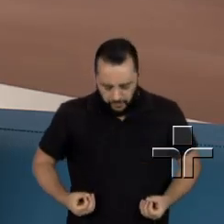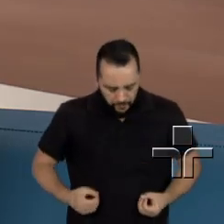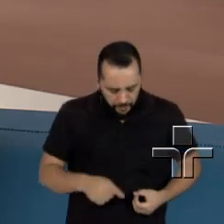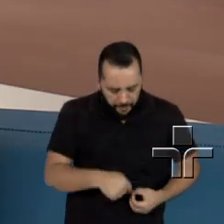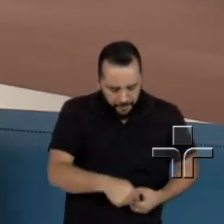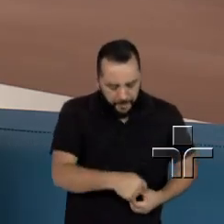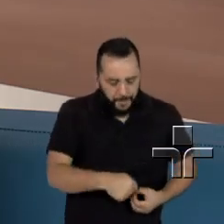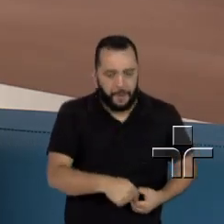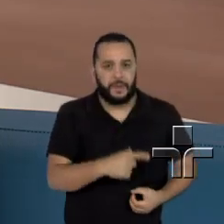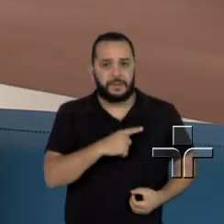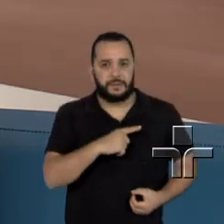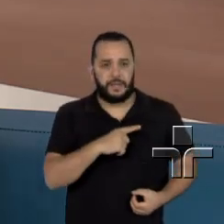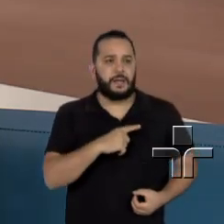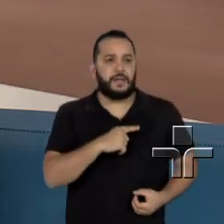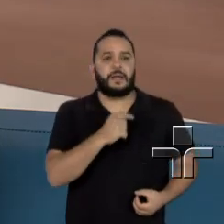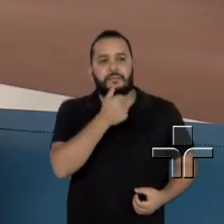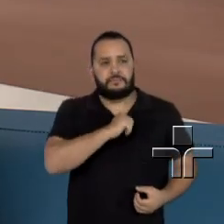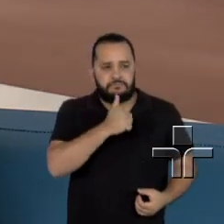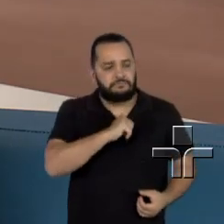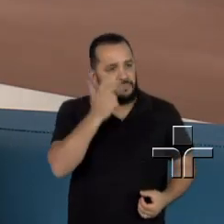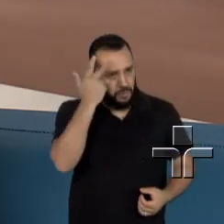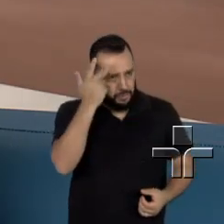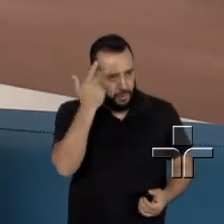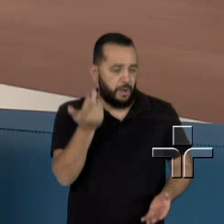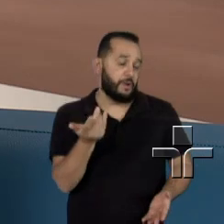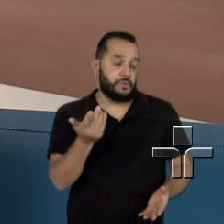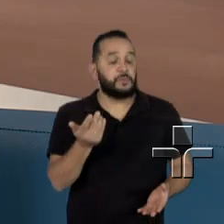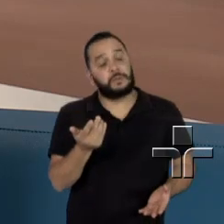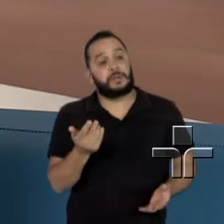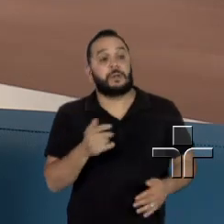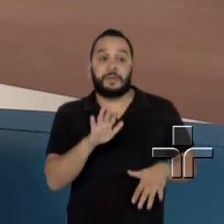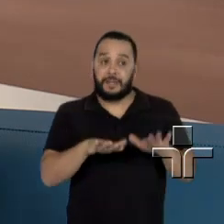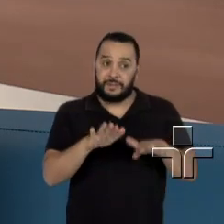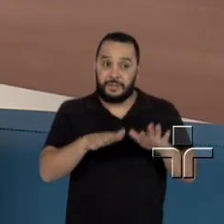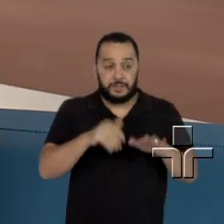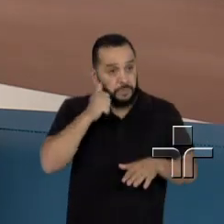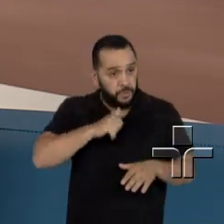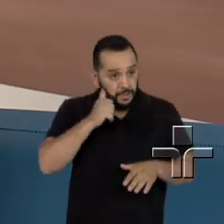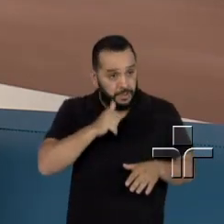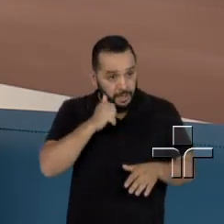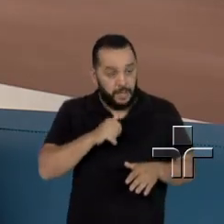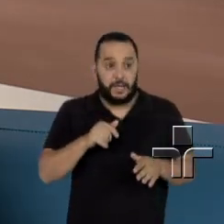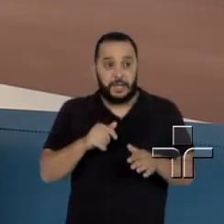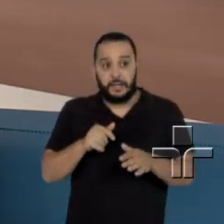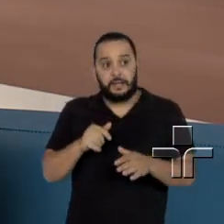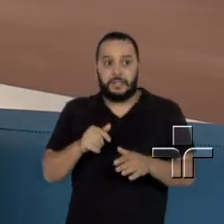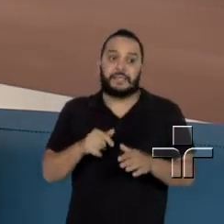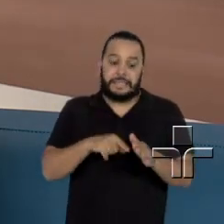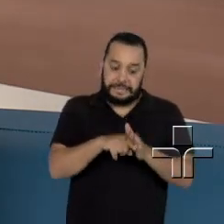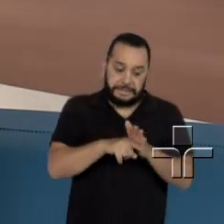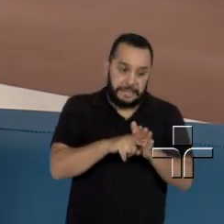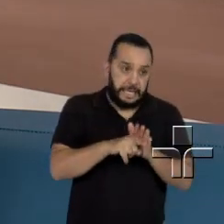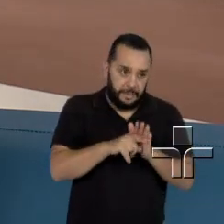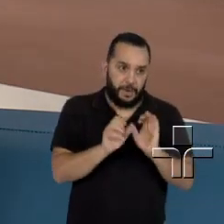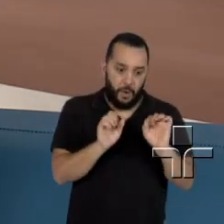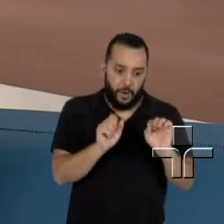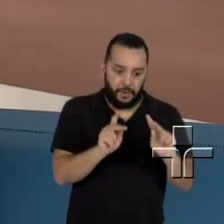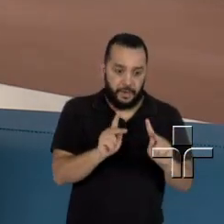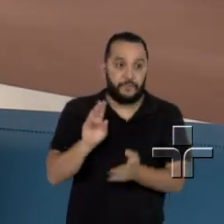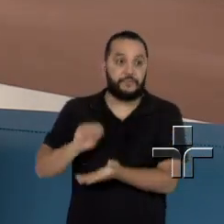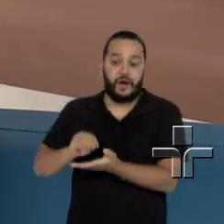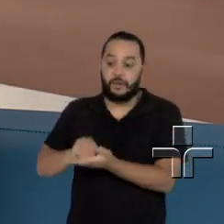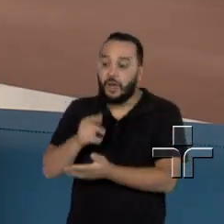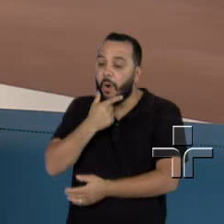ver, fiz os exames nele, porque muitas vezes as mulheres não fazem os exames nos homens. E a culpa cai sempre em cima da mulher.